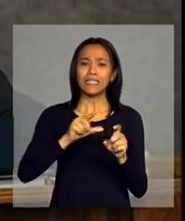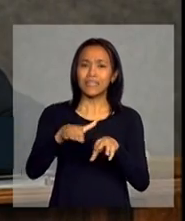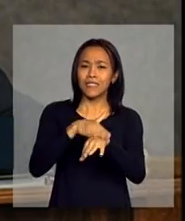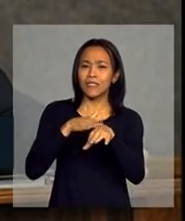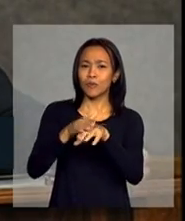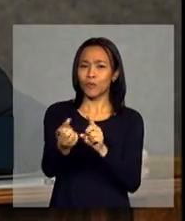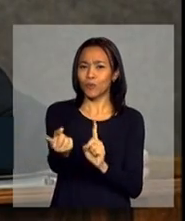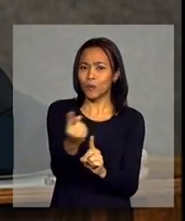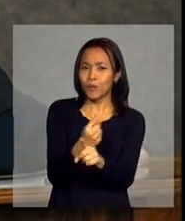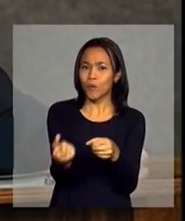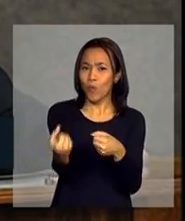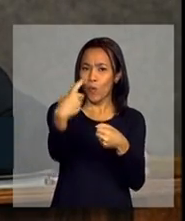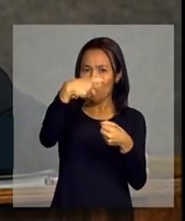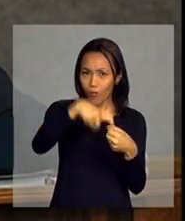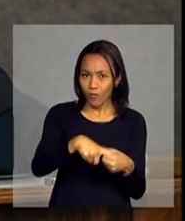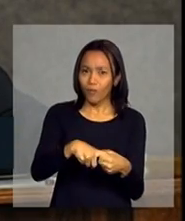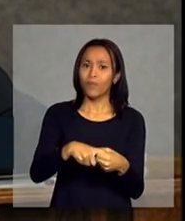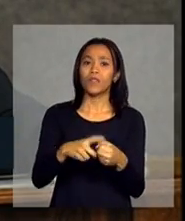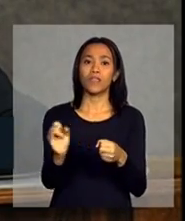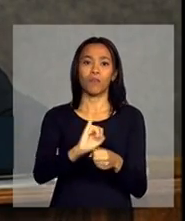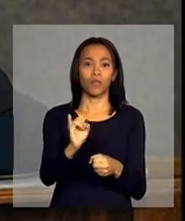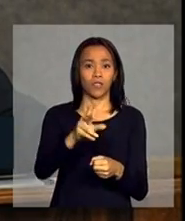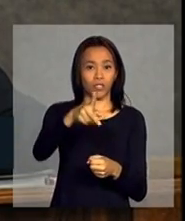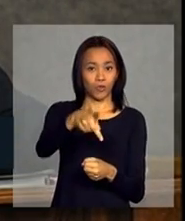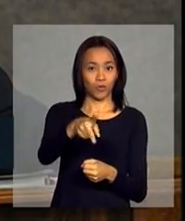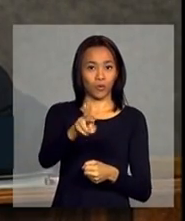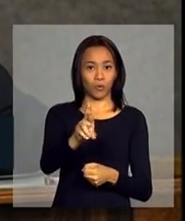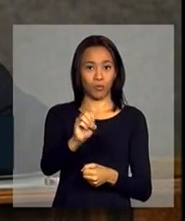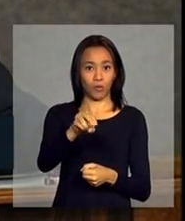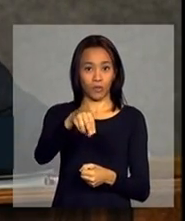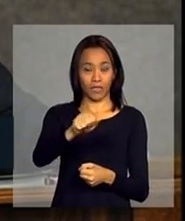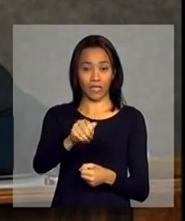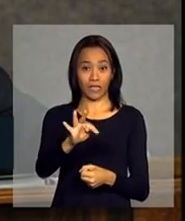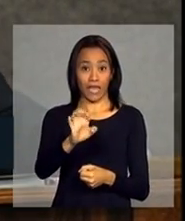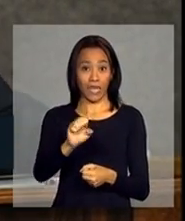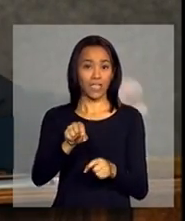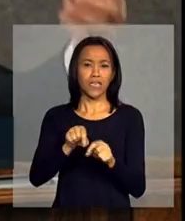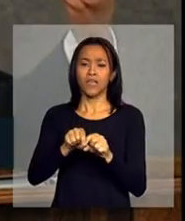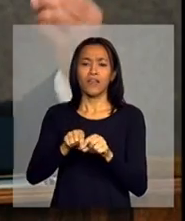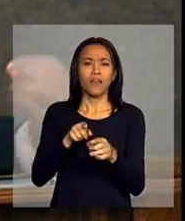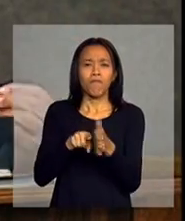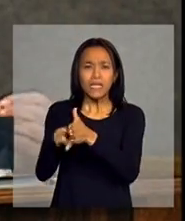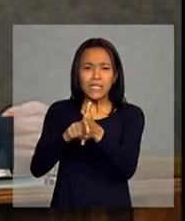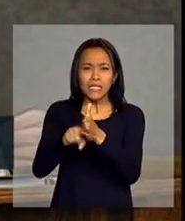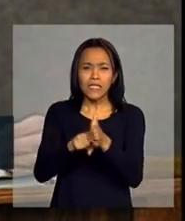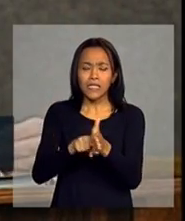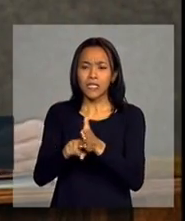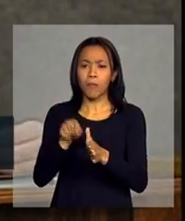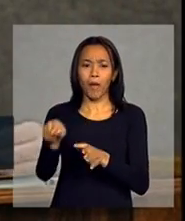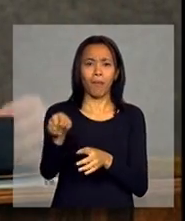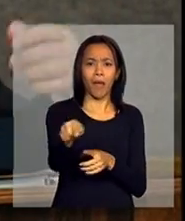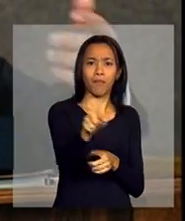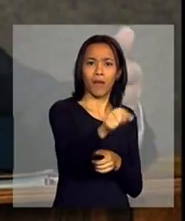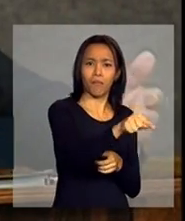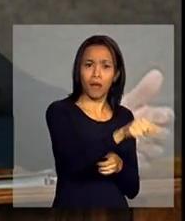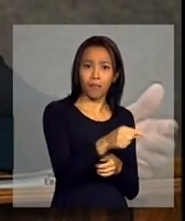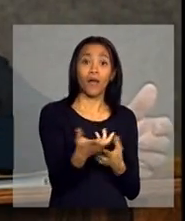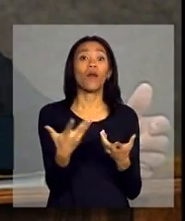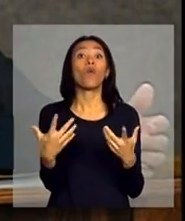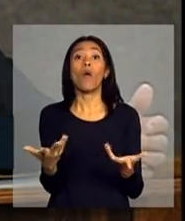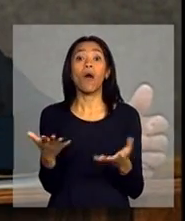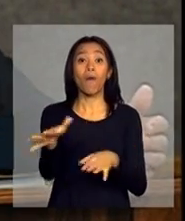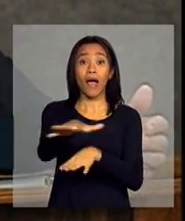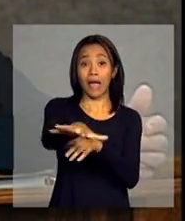Pronatec, mapeando as demandas futuras de formação profissional e os atuais gargalos de formação